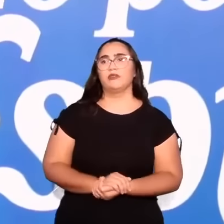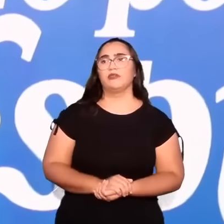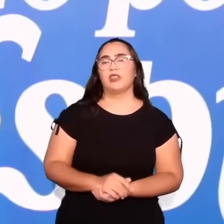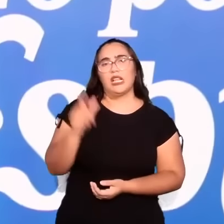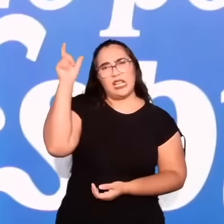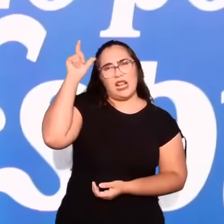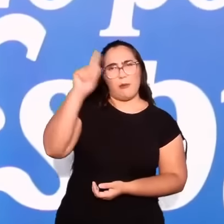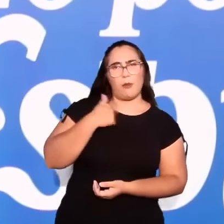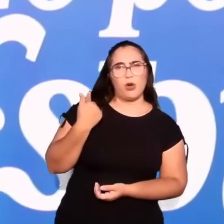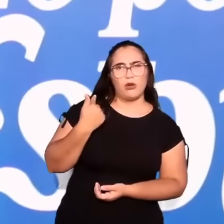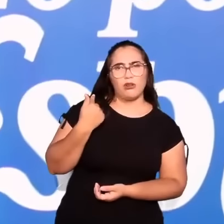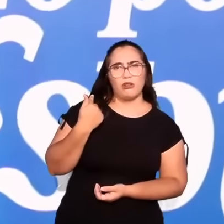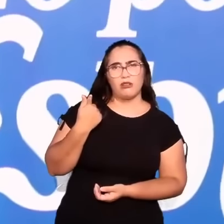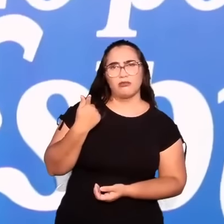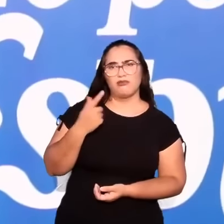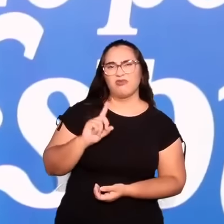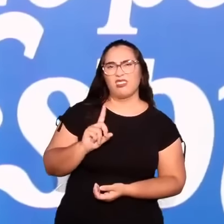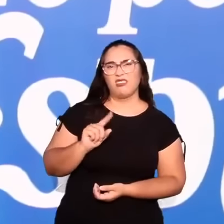Satanás morre.